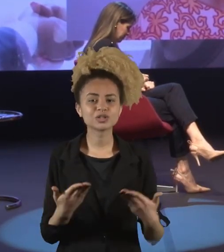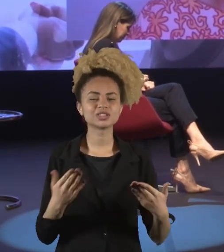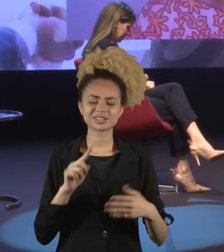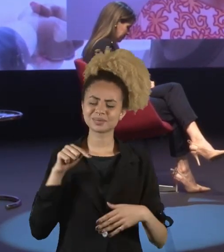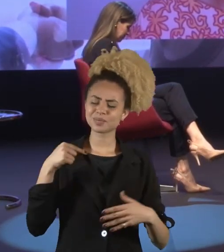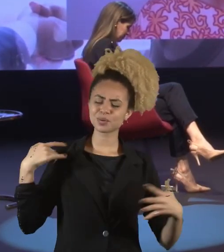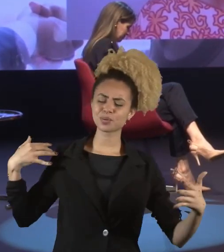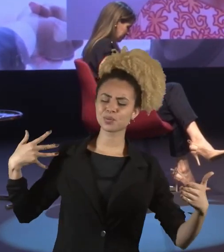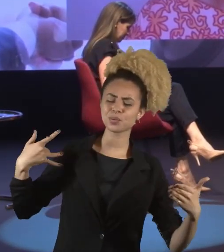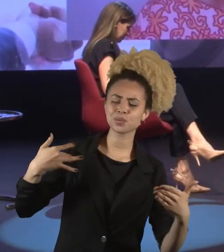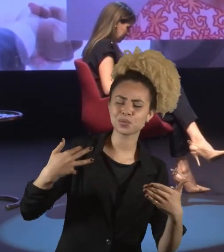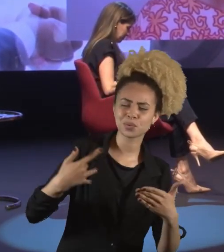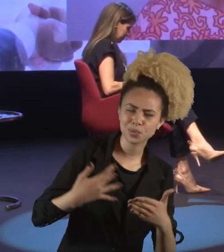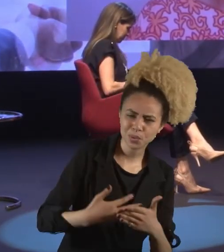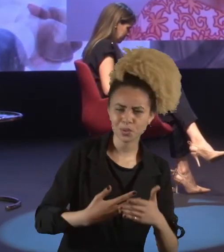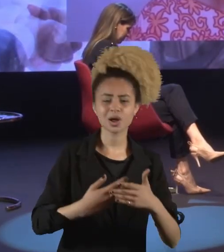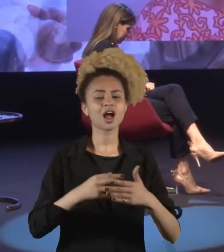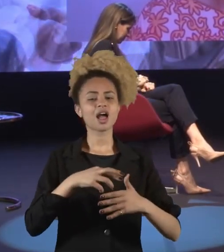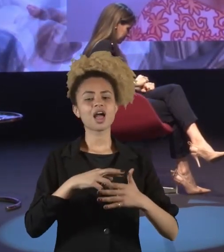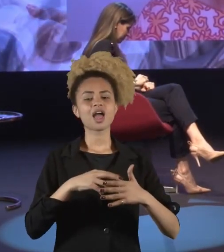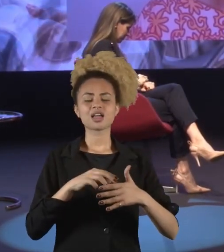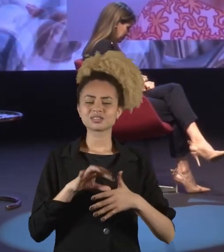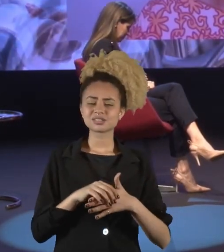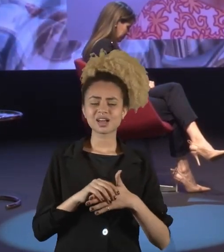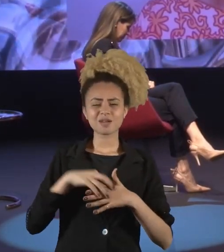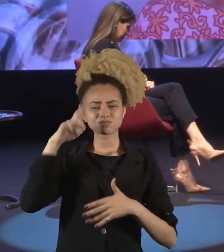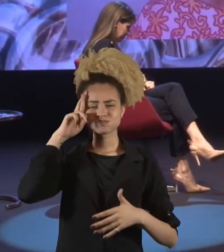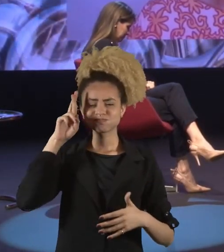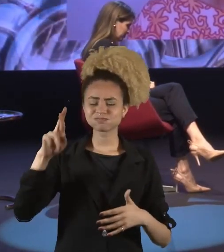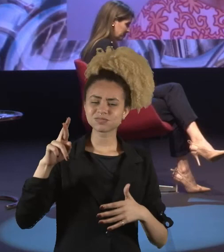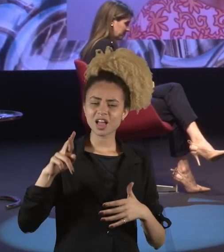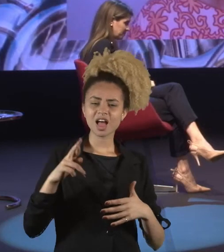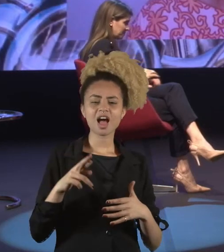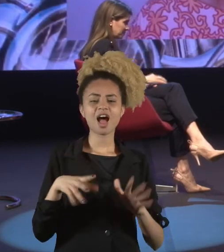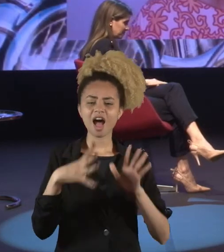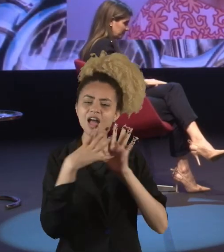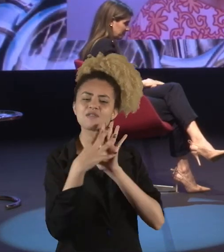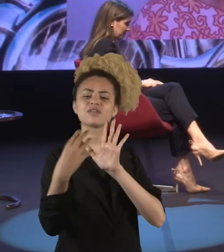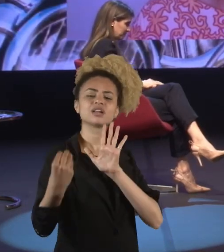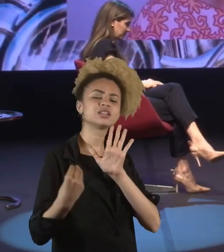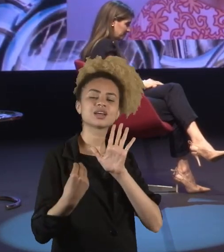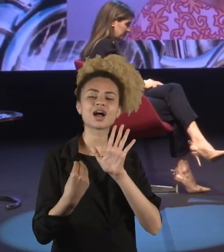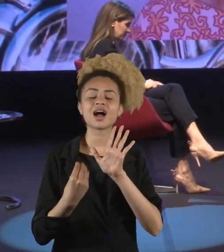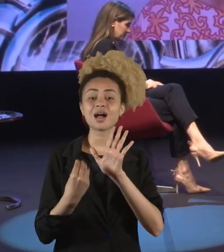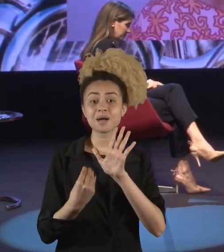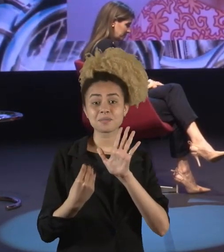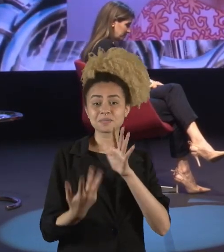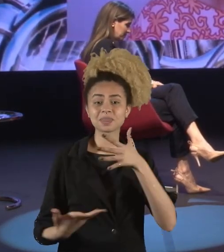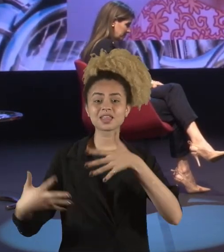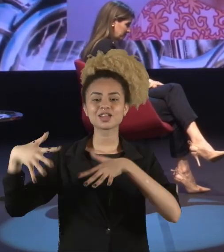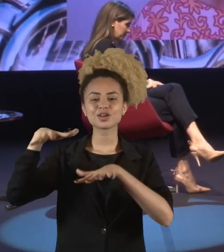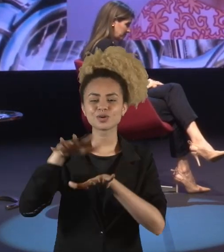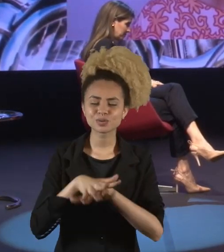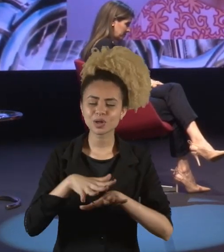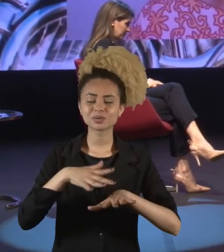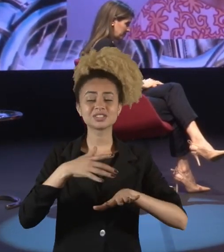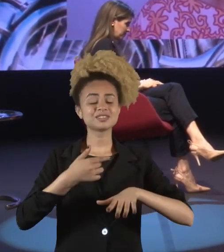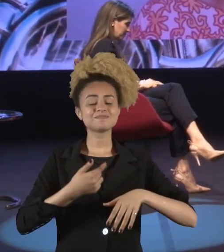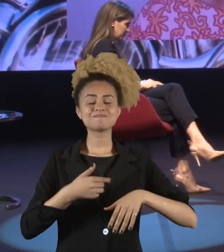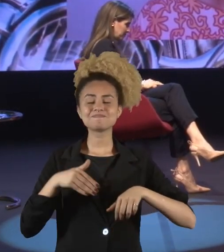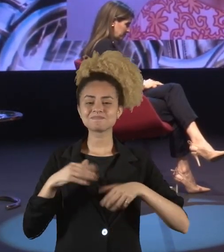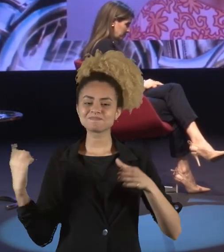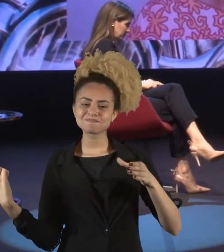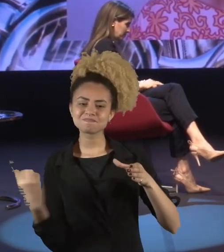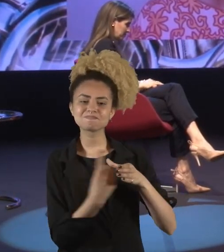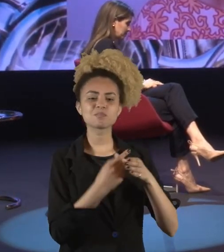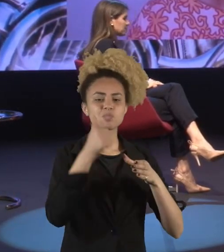jornada, toda a autoridade que você construiu, a referência que você vem se tornando, para a inclusão de mais mulheres